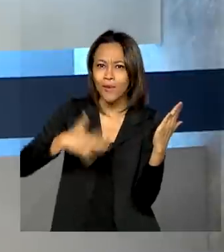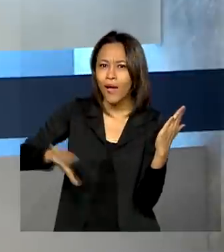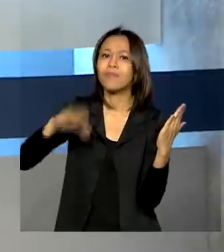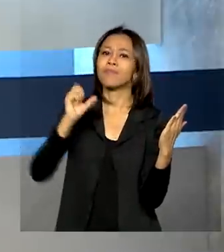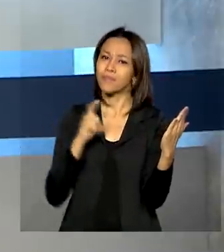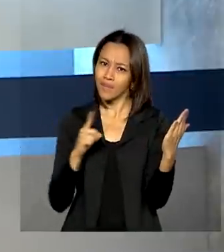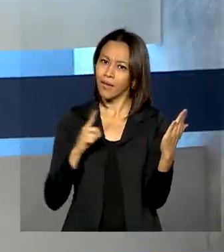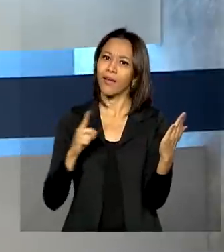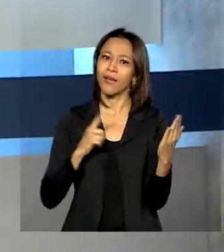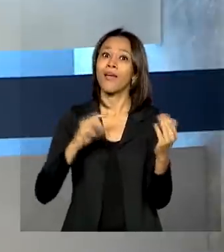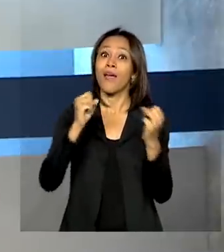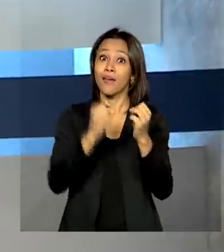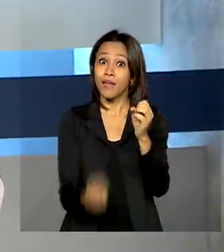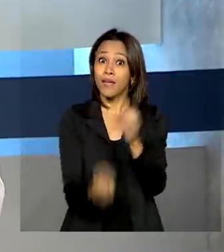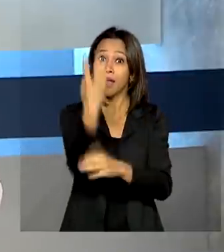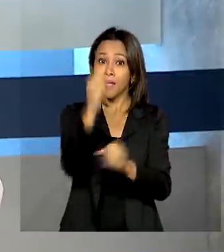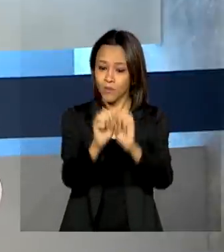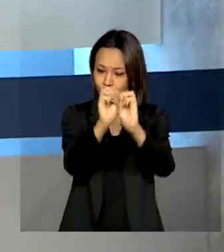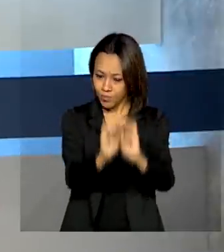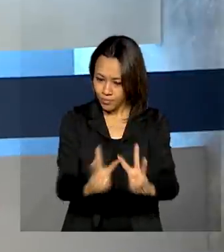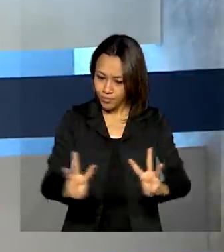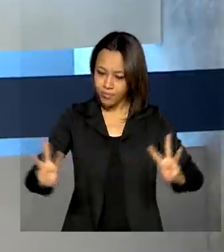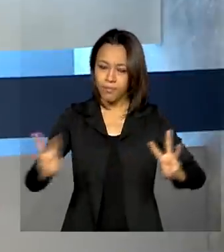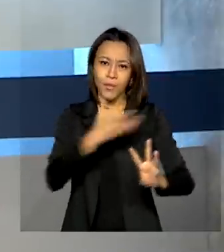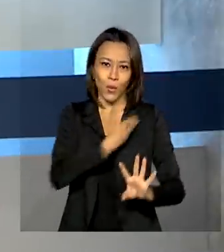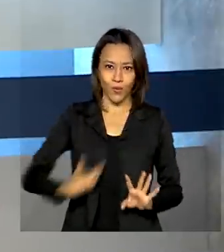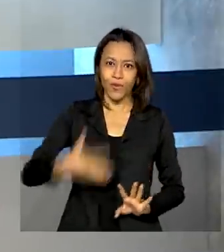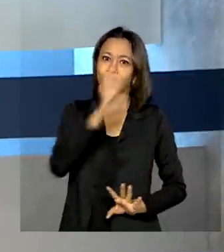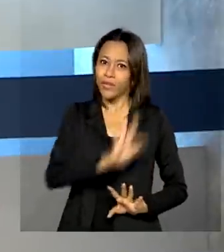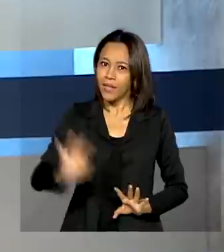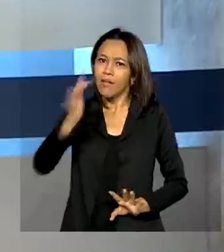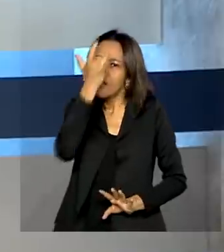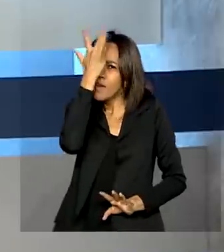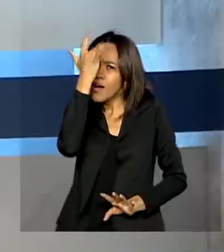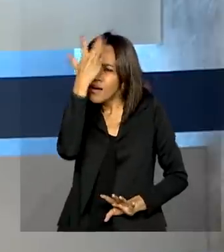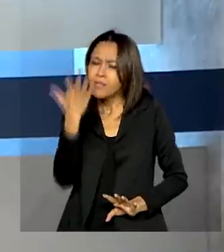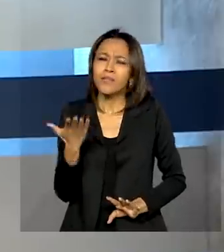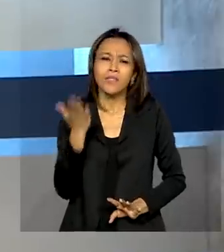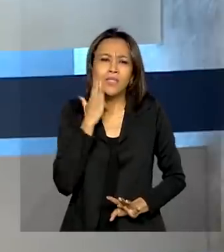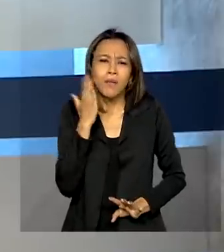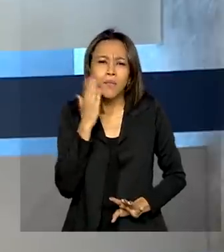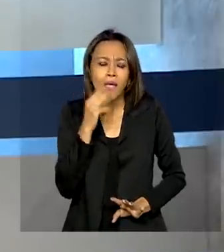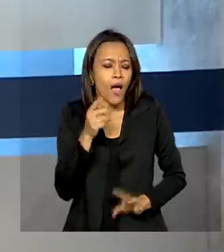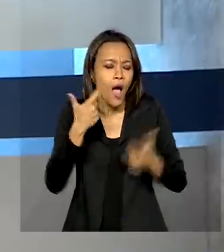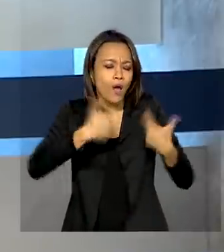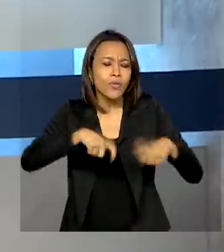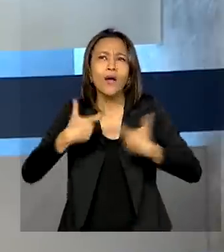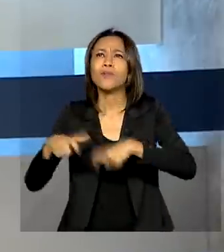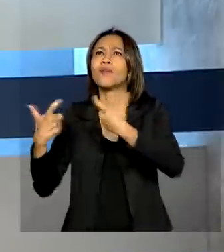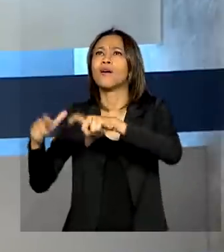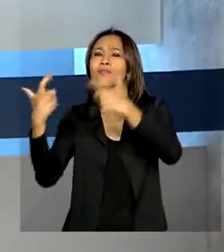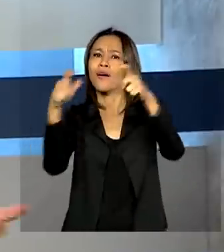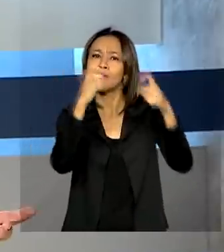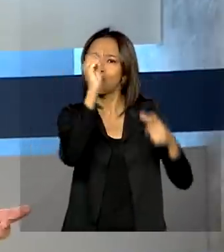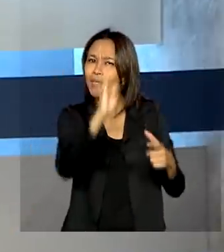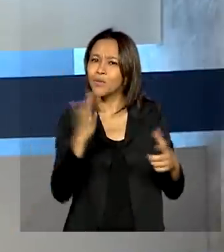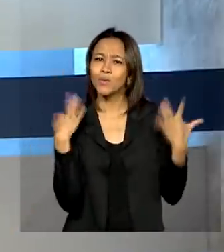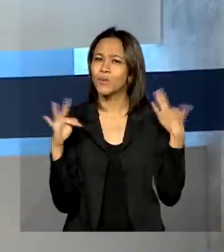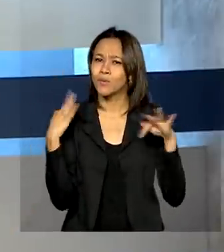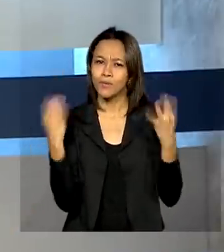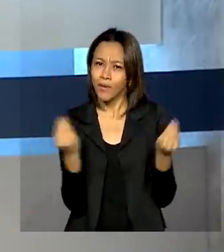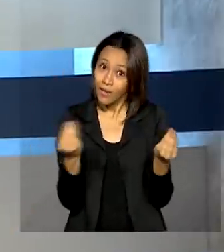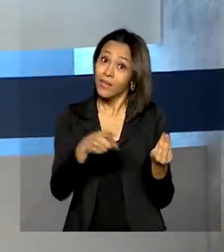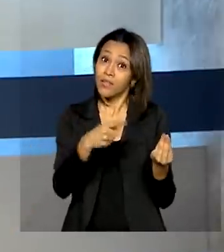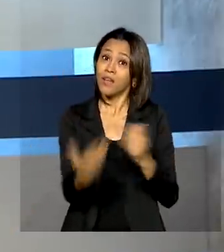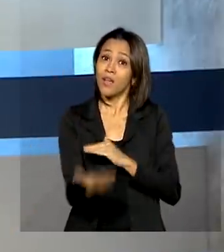A rede Trilhas, criada pelo governo federal, facilita o acesso a todos esses destinos espalhados pelo país, gerando